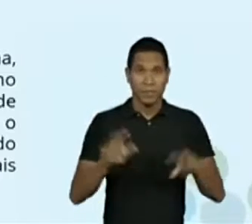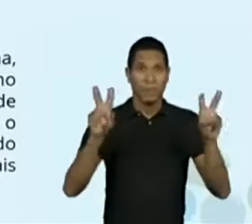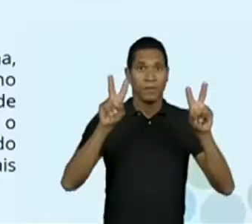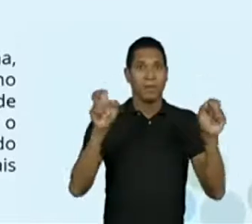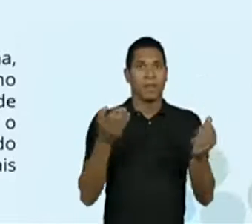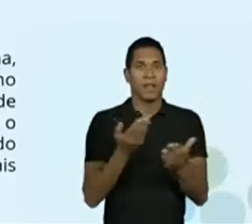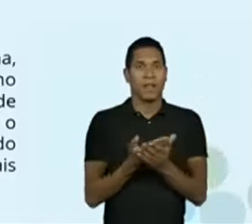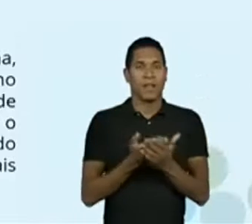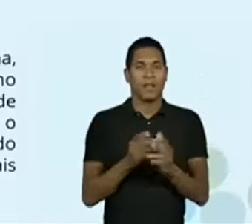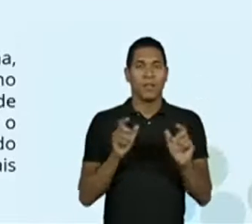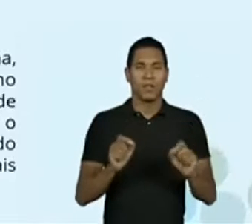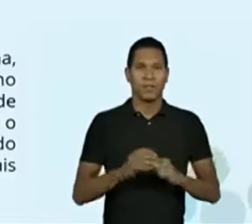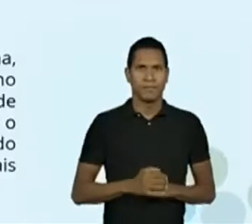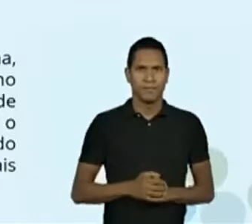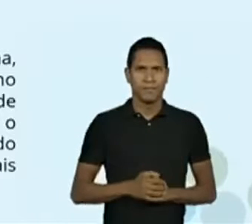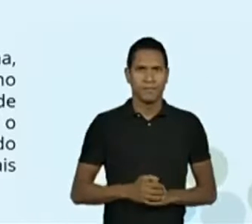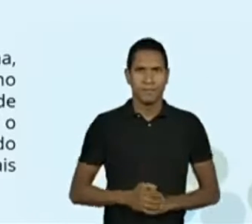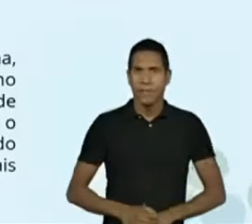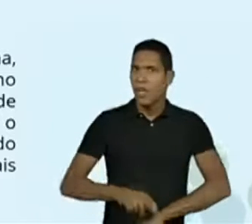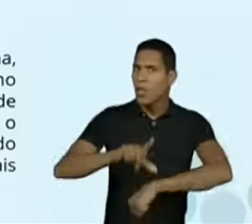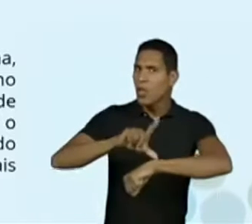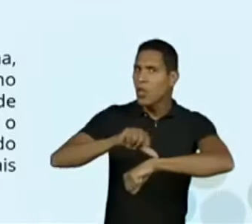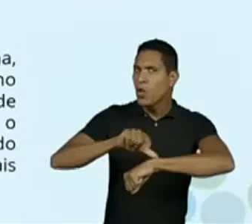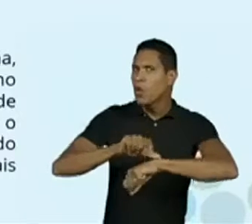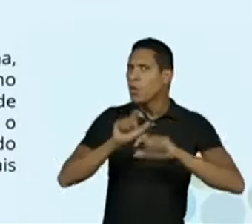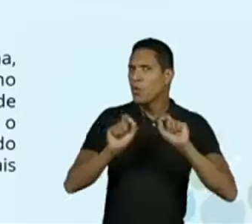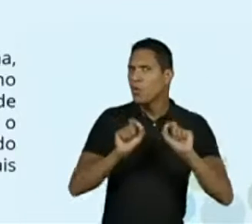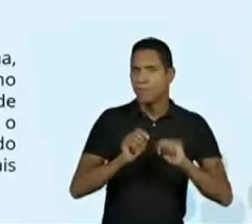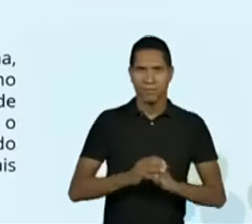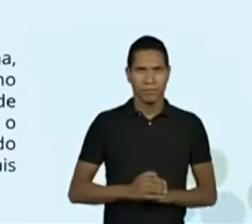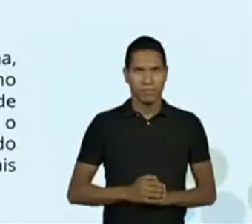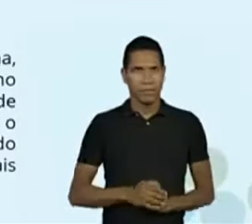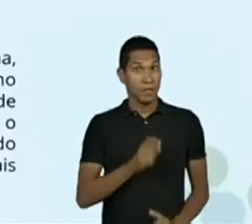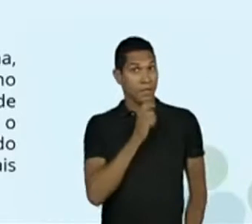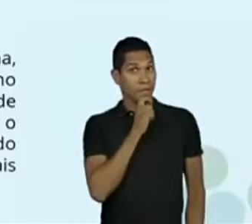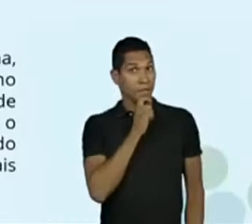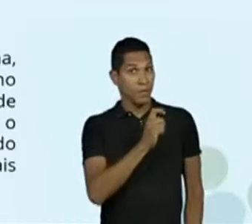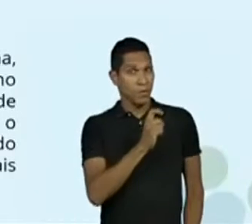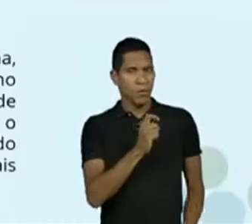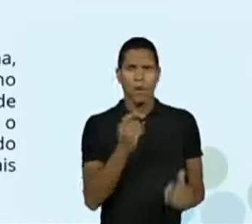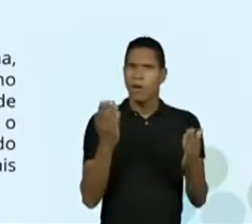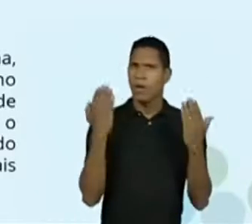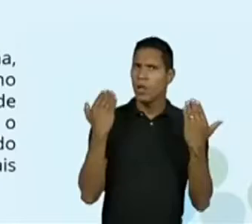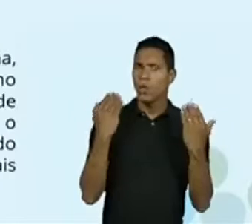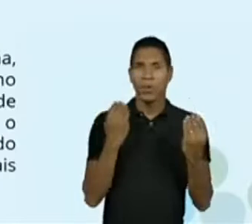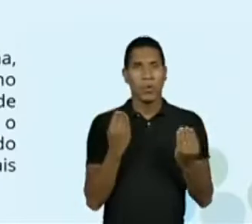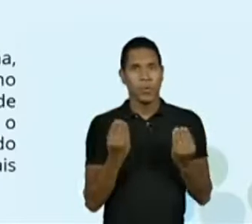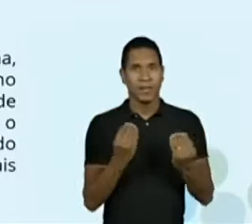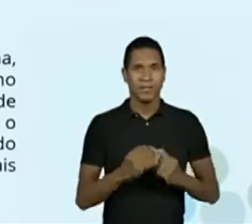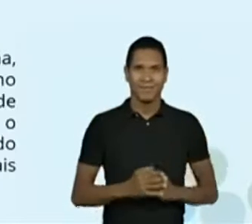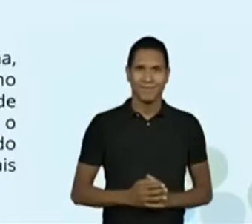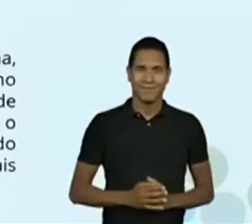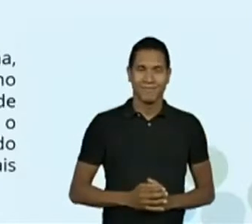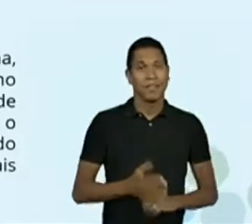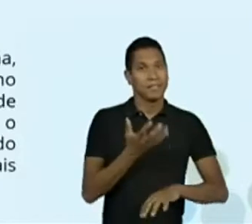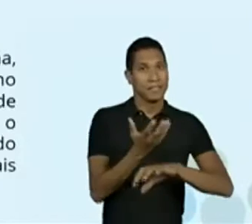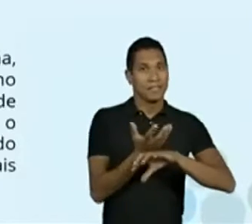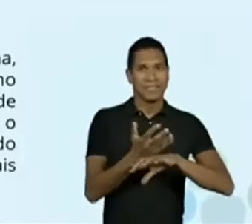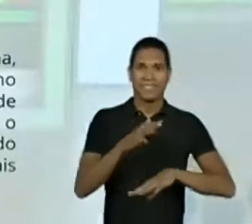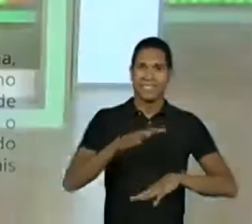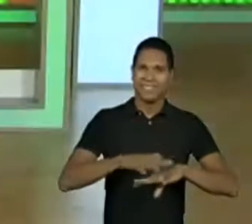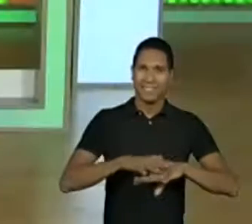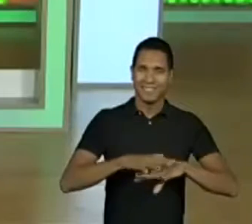é Que horas são? Está frio ou calor? A disciplina é matemática. Vamos